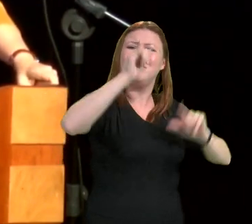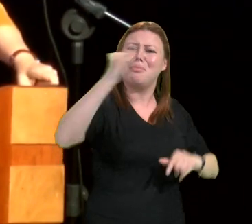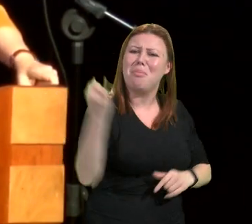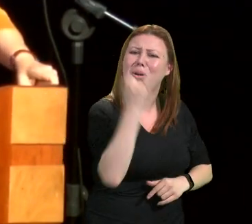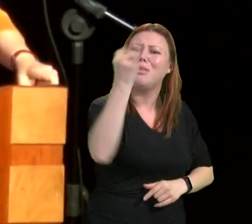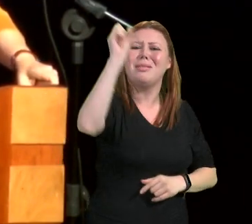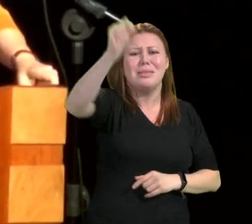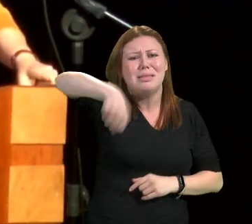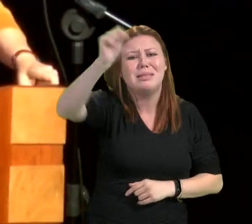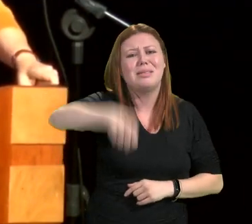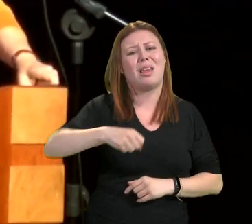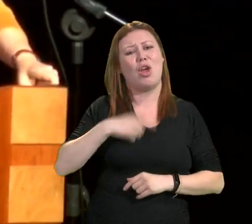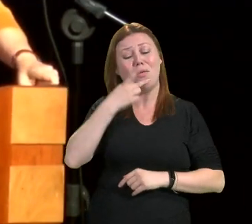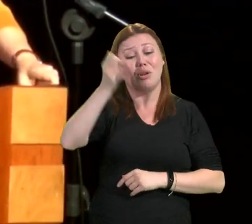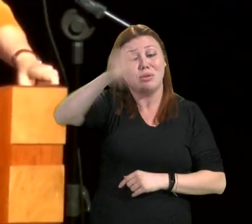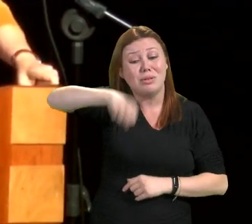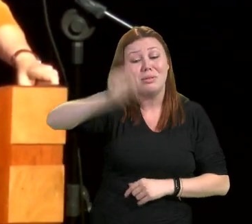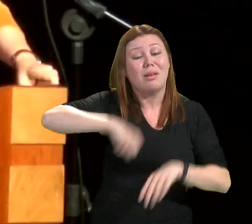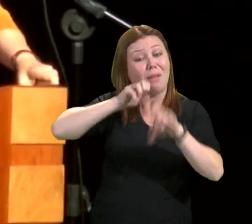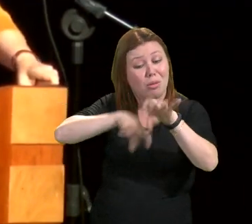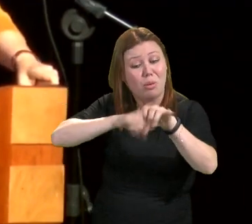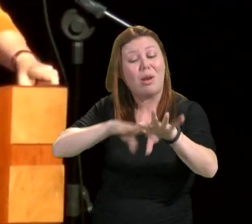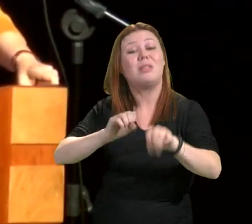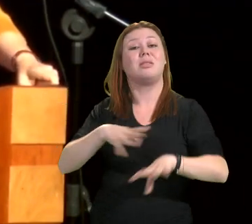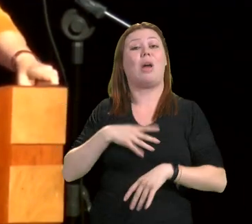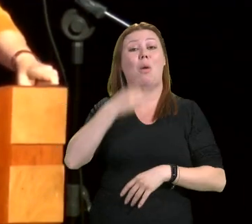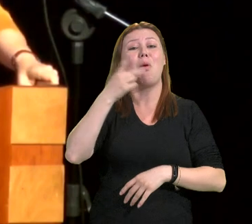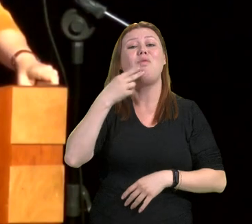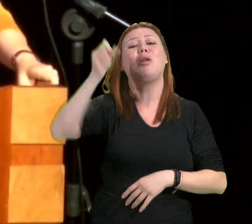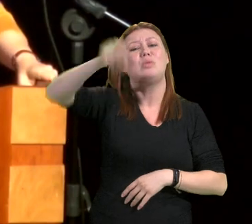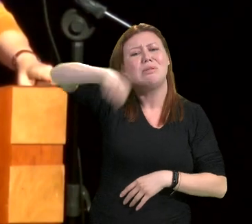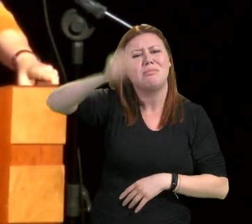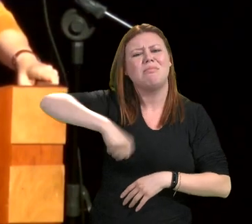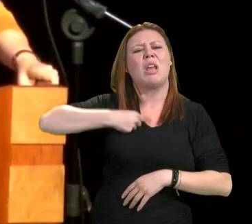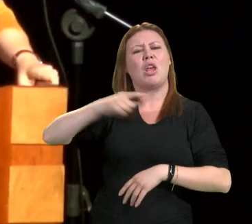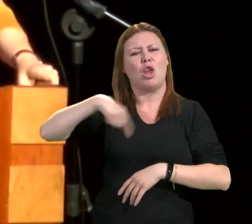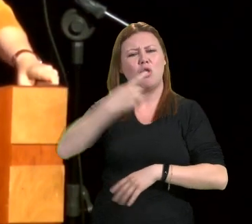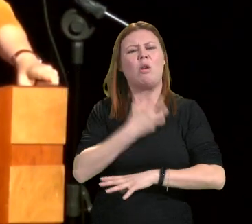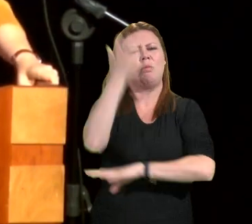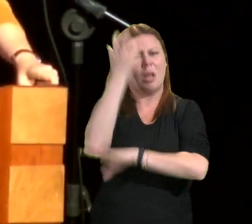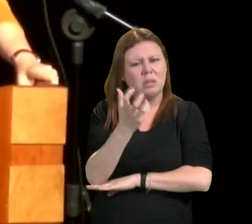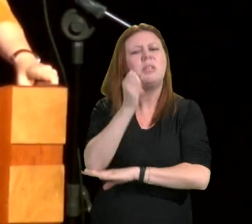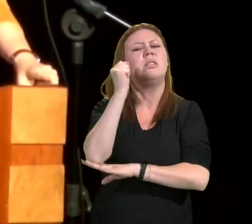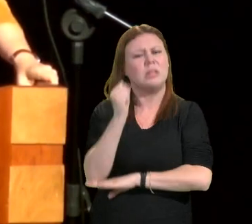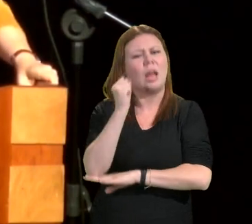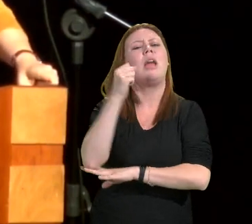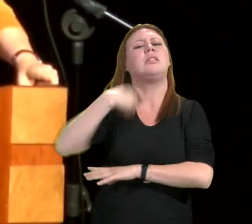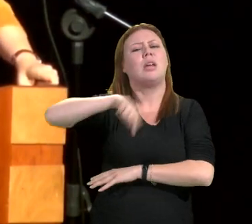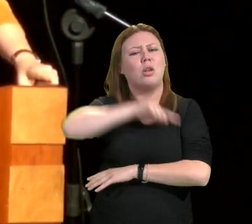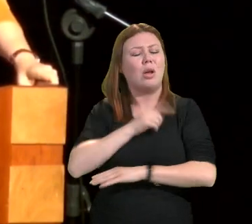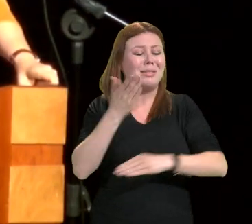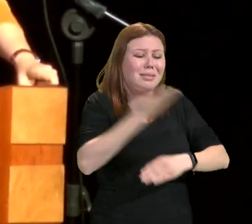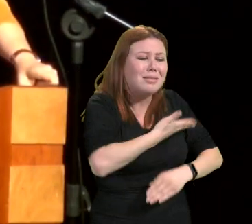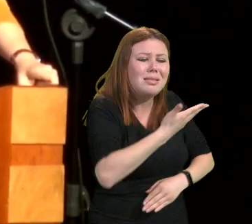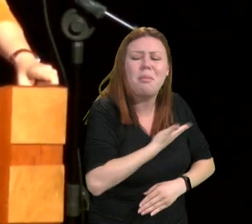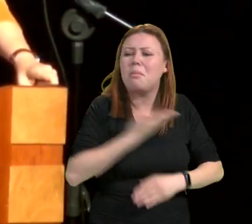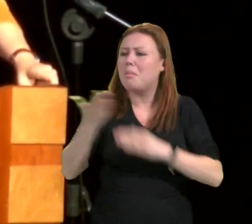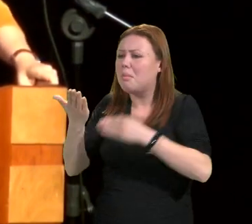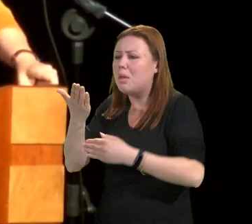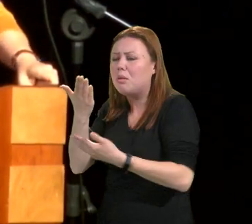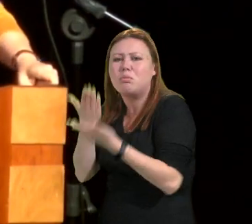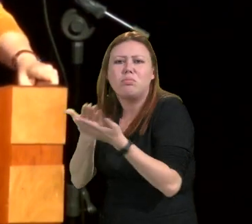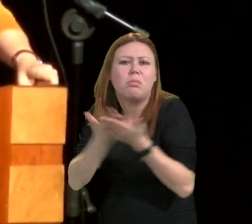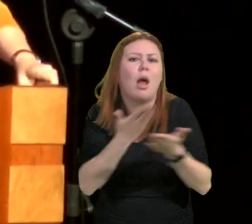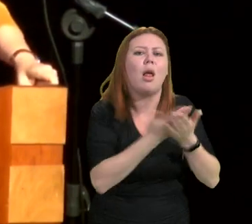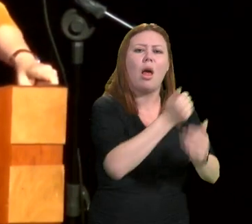digo sim para a educação. Sim, eu digo sim para a resistência. Sim, colegas estudantes, colegas